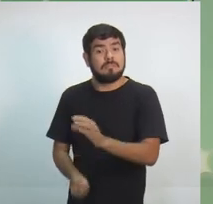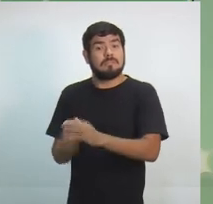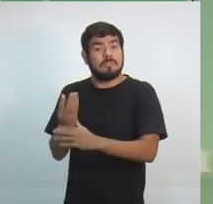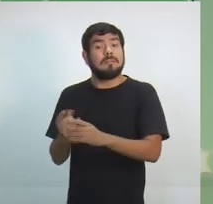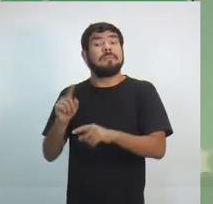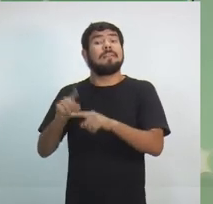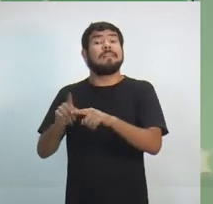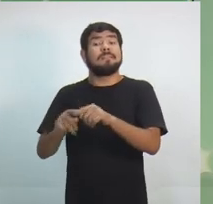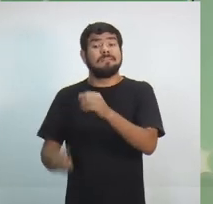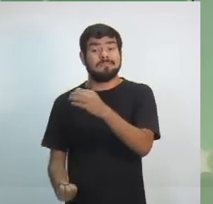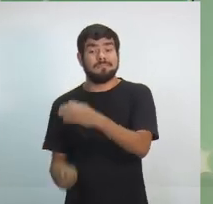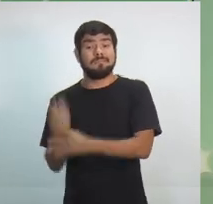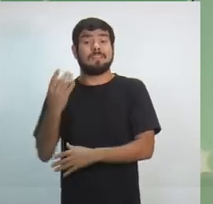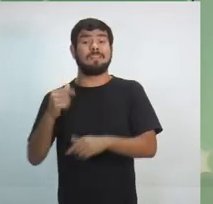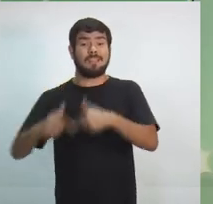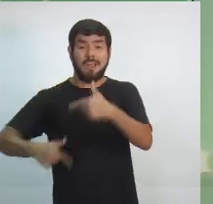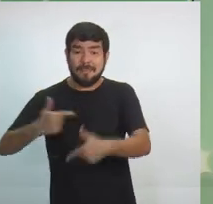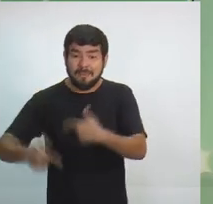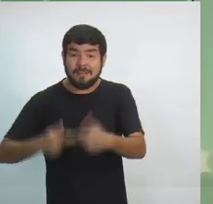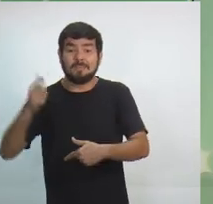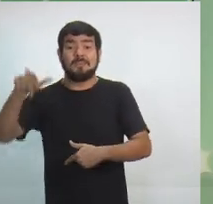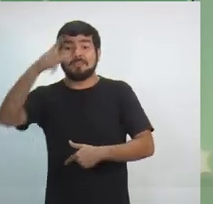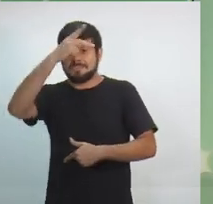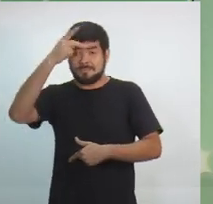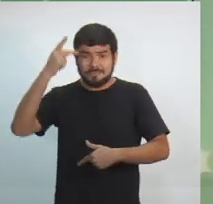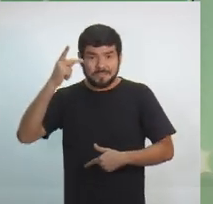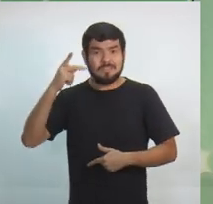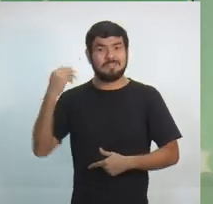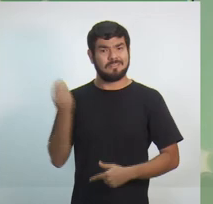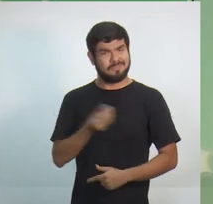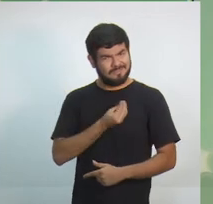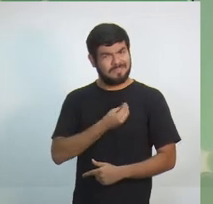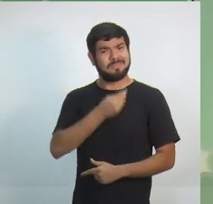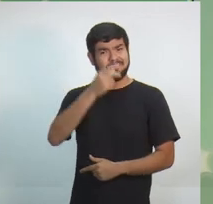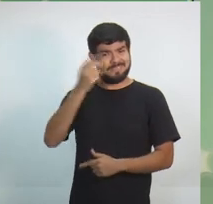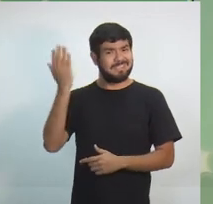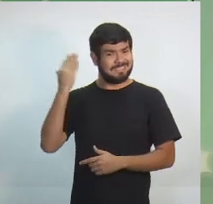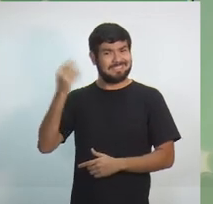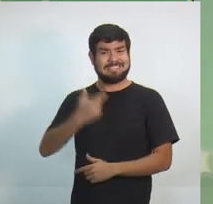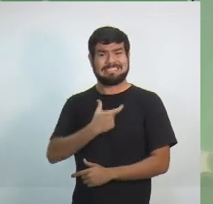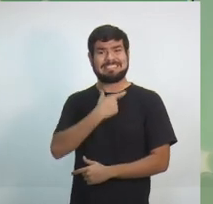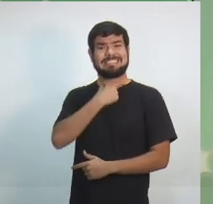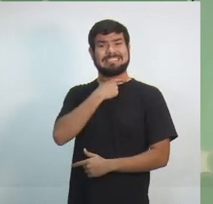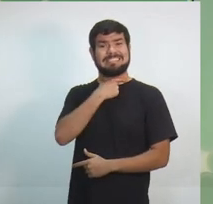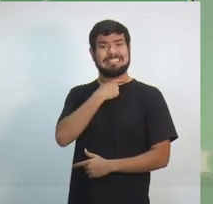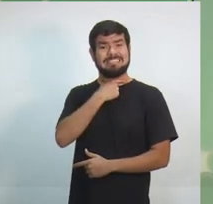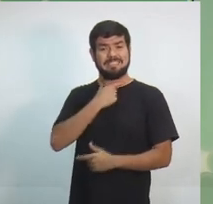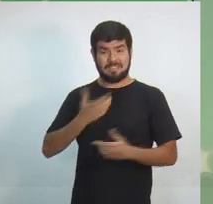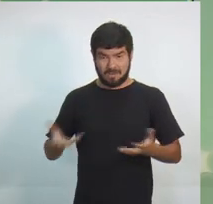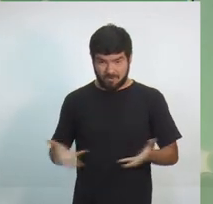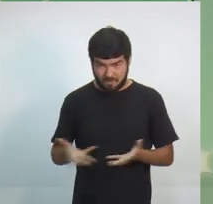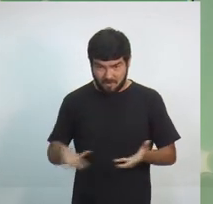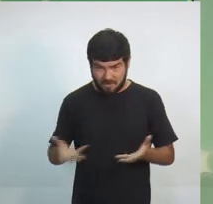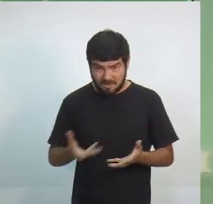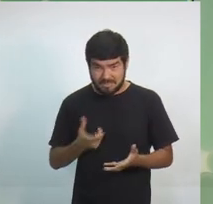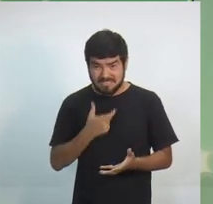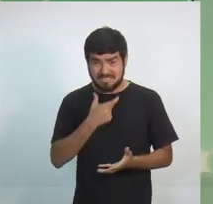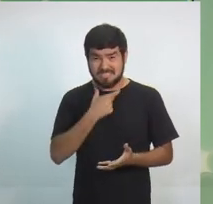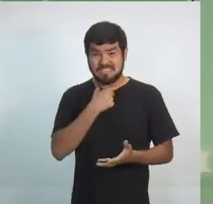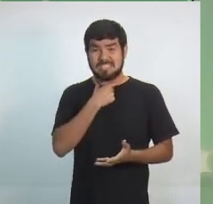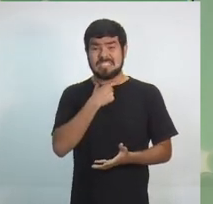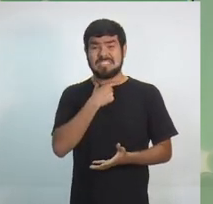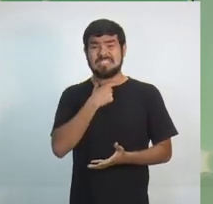emprego para outras pessoas. Vivemos um momento de uma crise muito grande. E que crise é essa? É uma crise